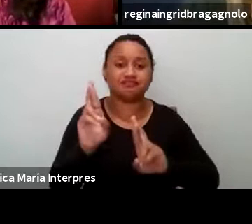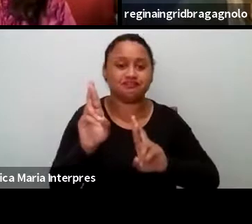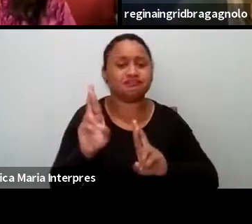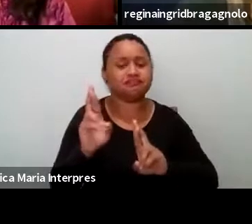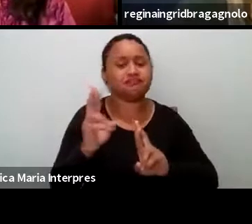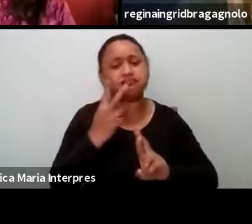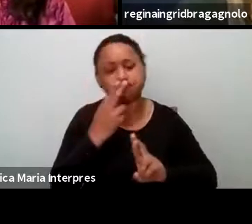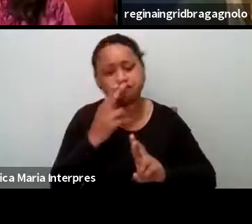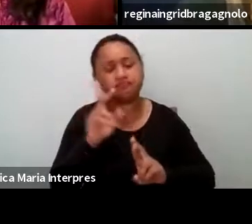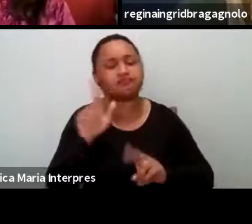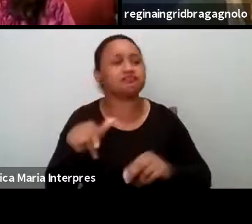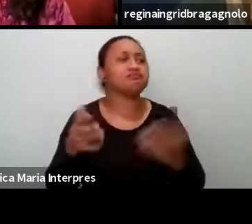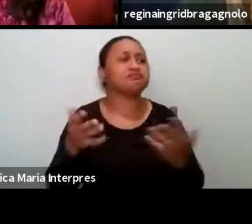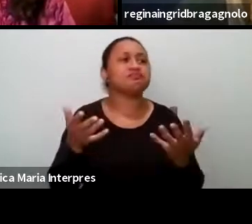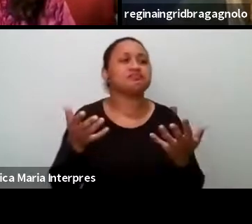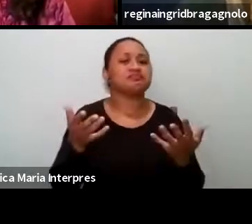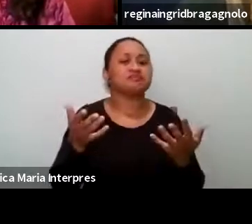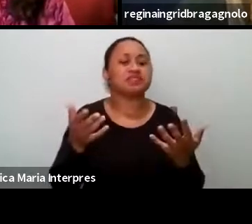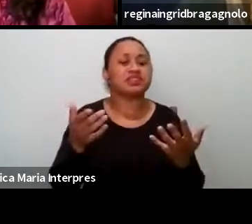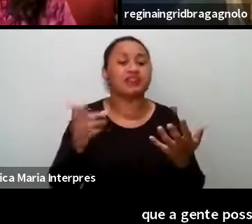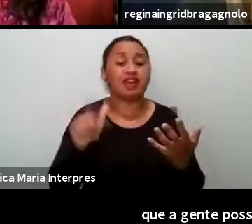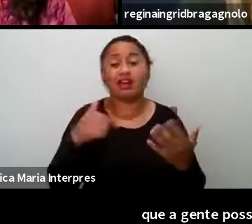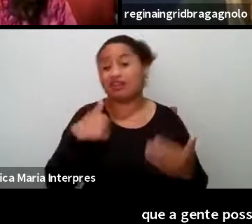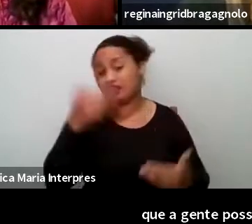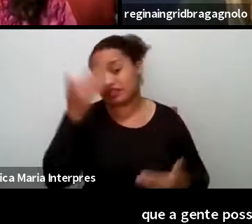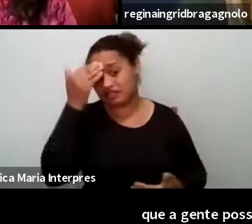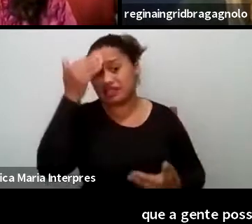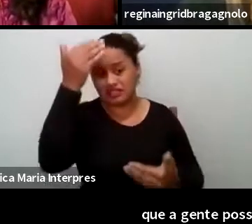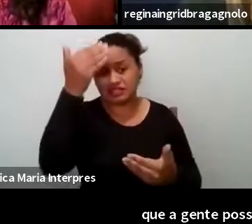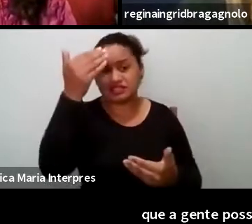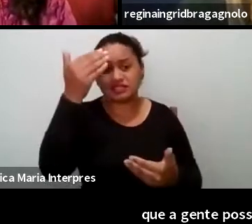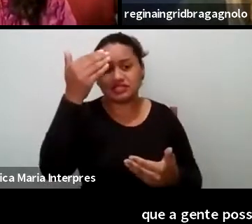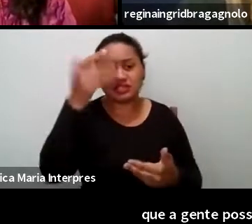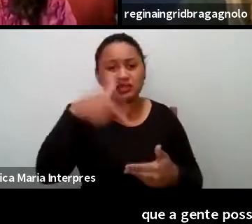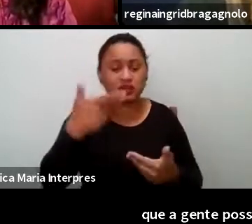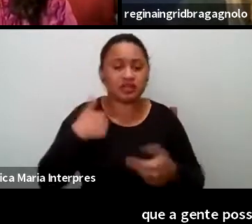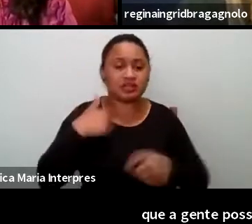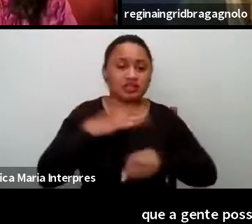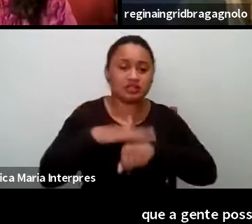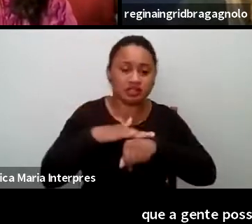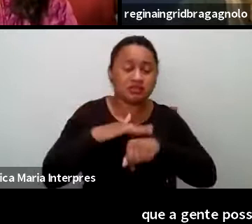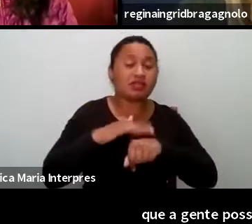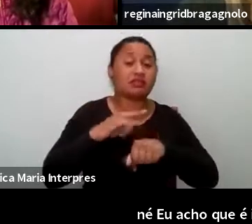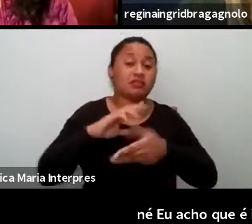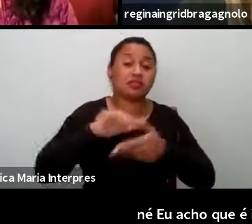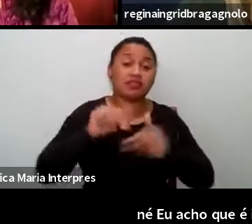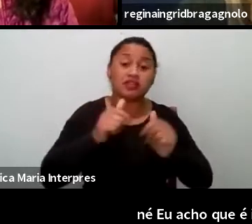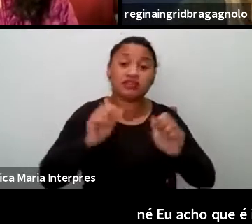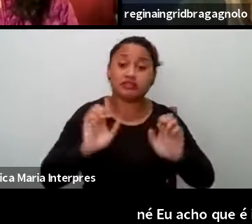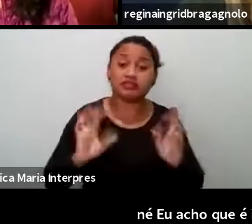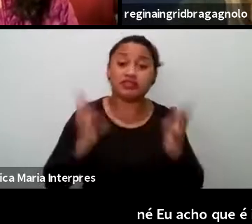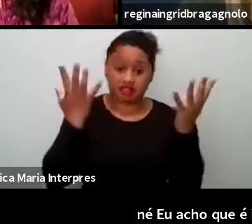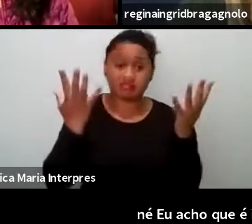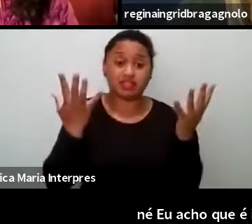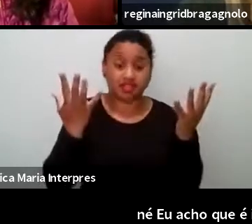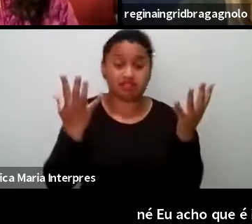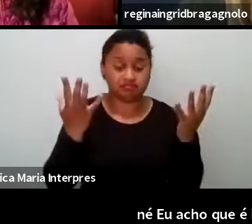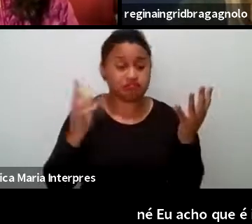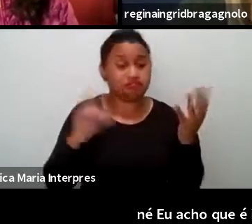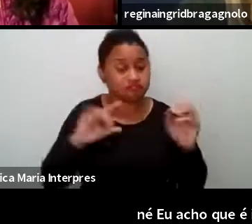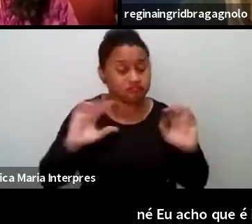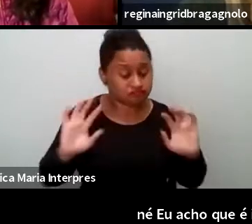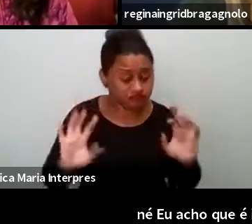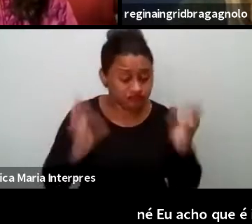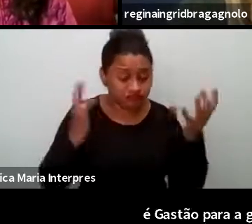isso, eu acho que é gratidão por a gente estar aqui, né, a gente tem muito o que celebrar, apesar de tudo, a gente tem sim muito o que